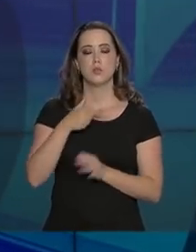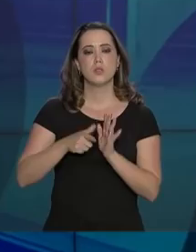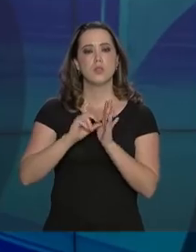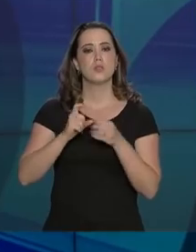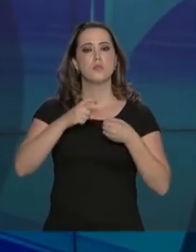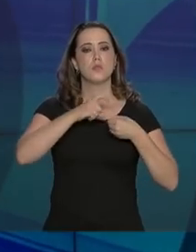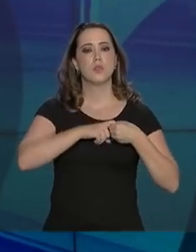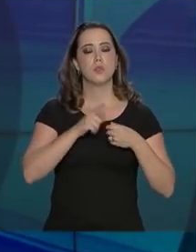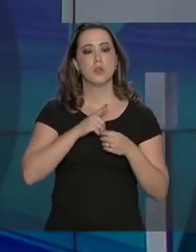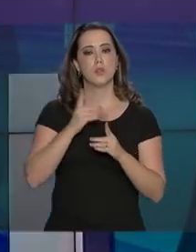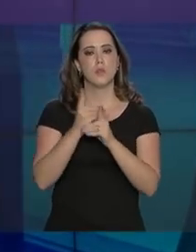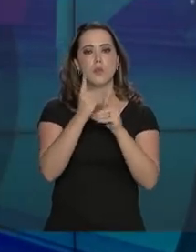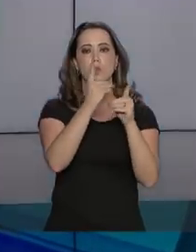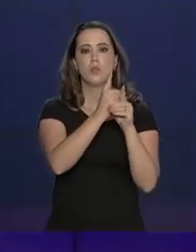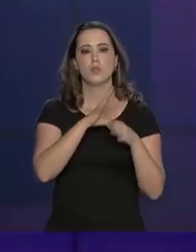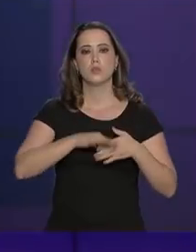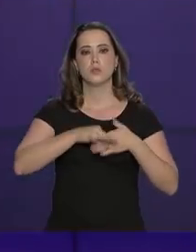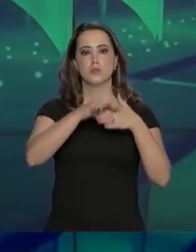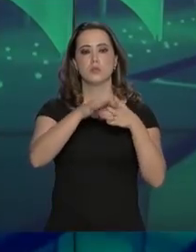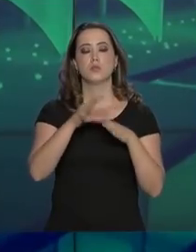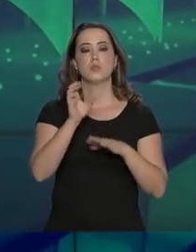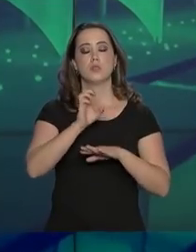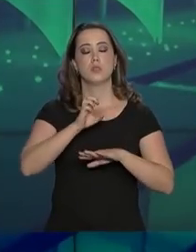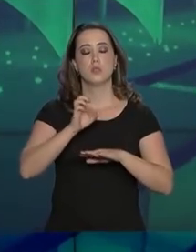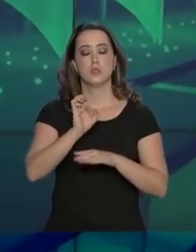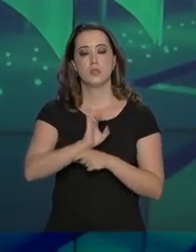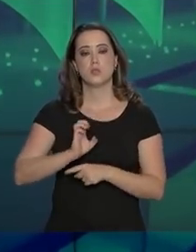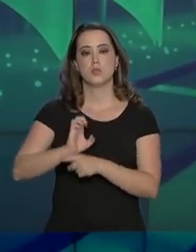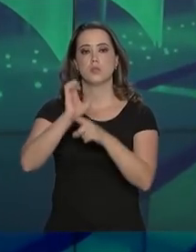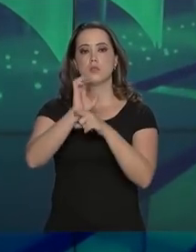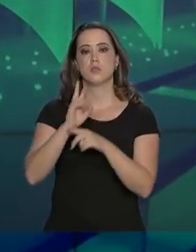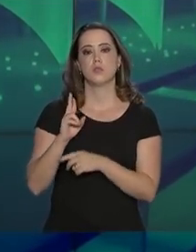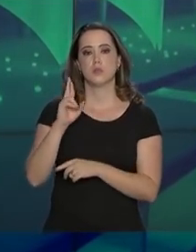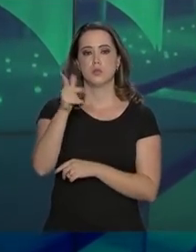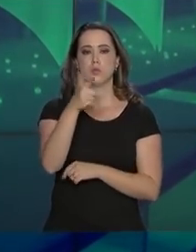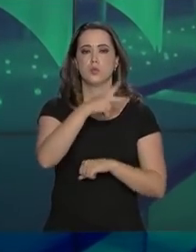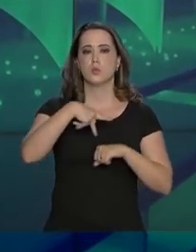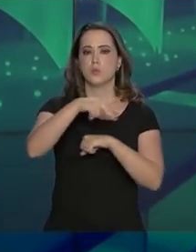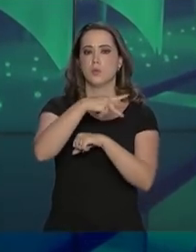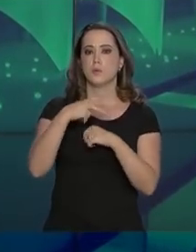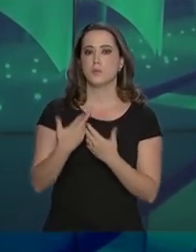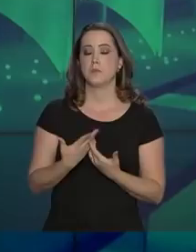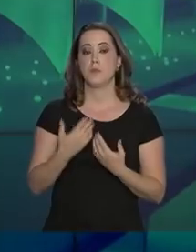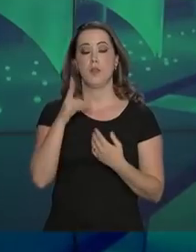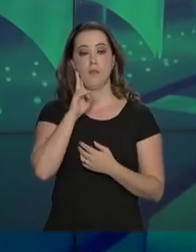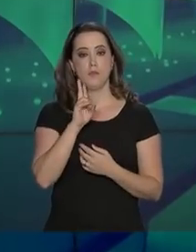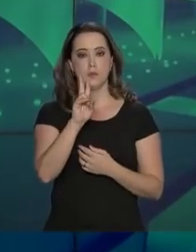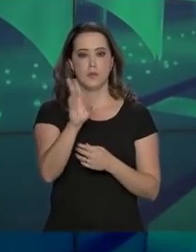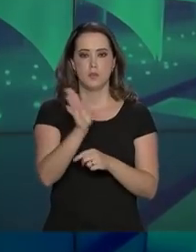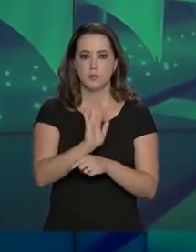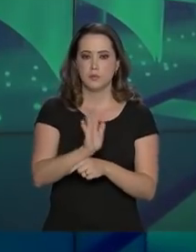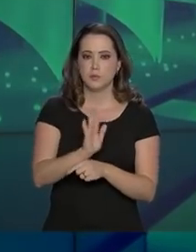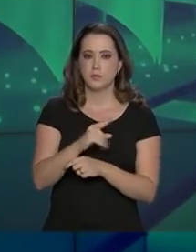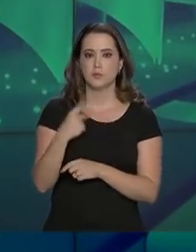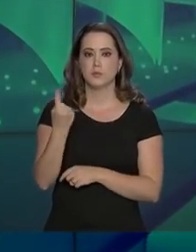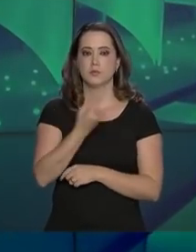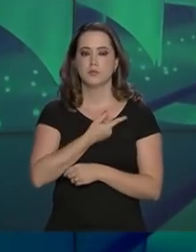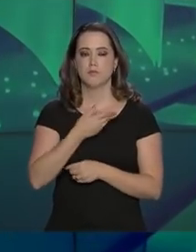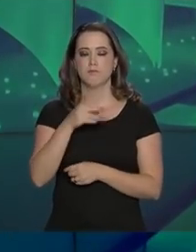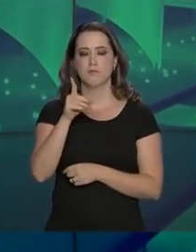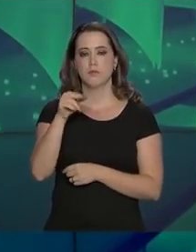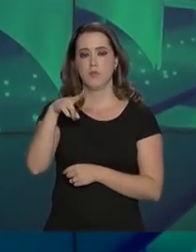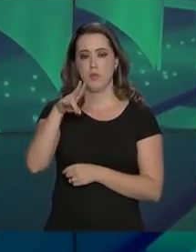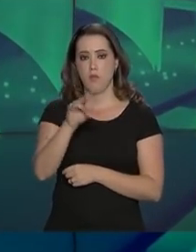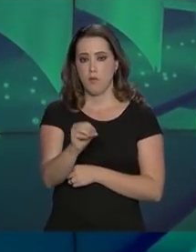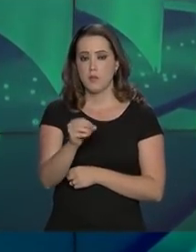de retornar, ele teve encontros com chefes de Estado e autoridades de outros países. É o que você vai ver na reportagem da